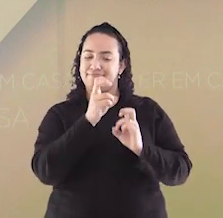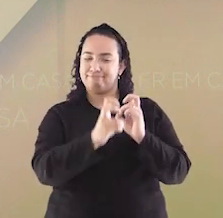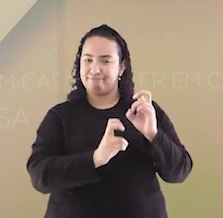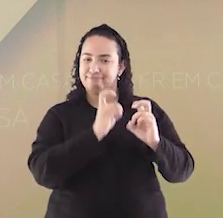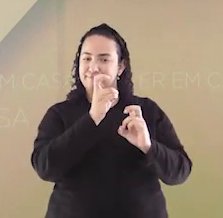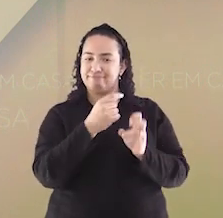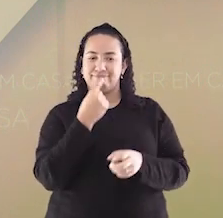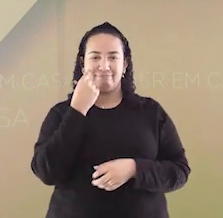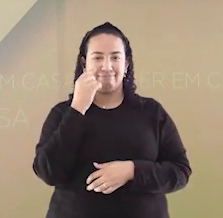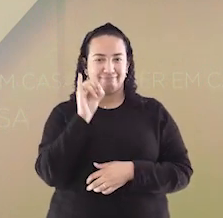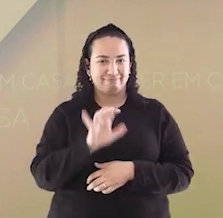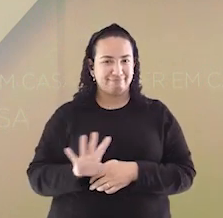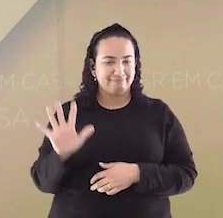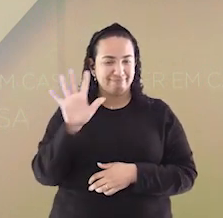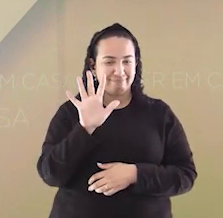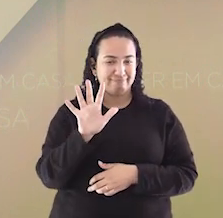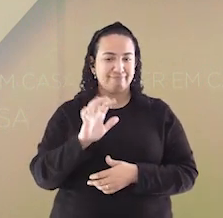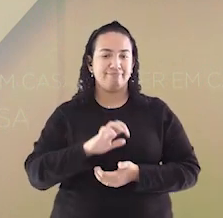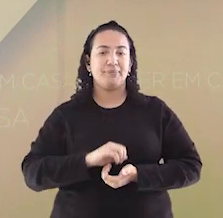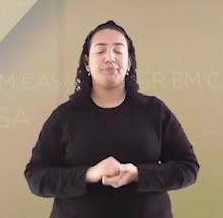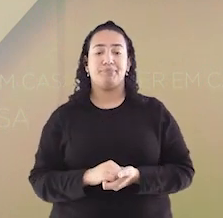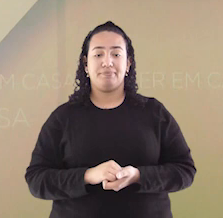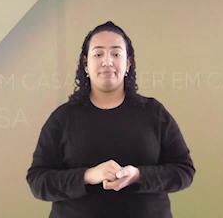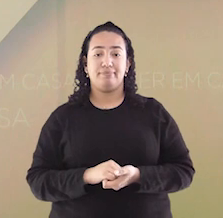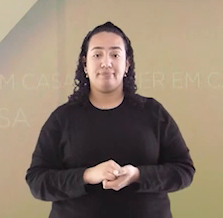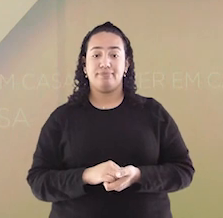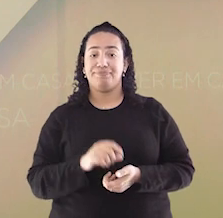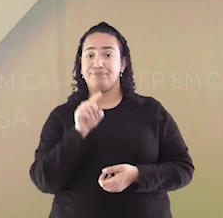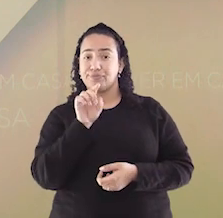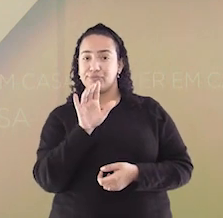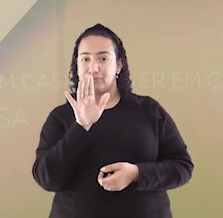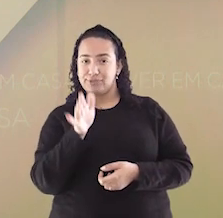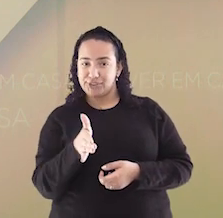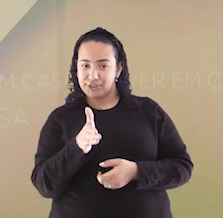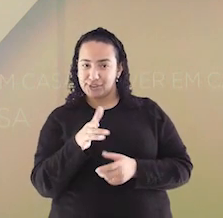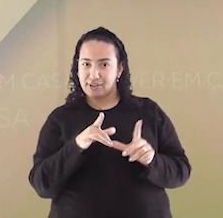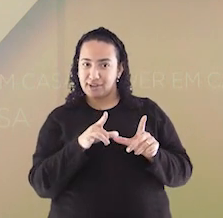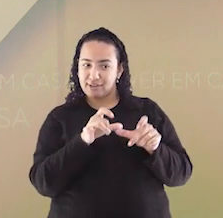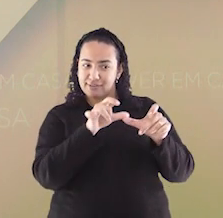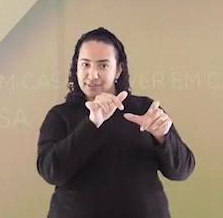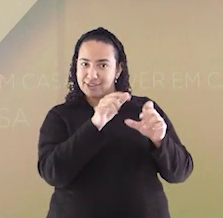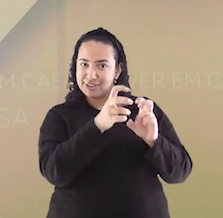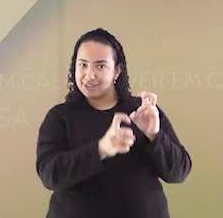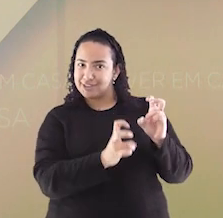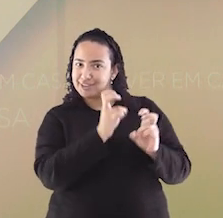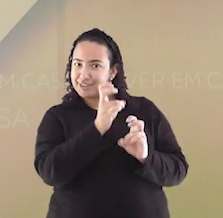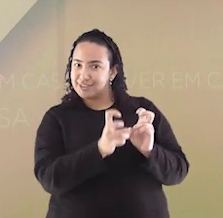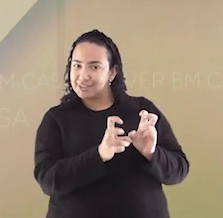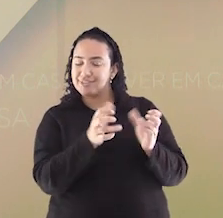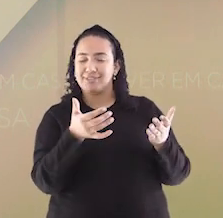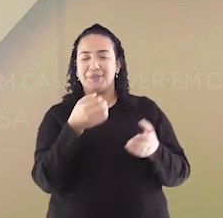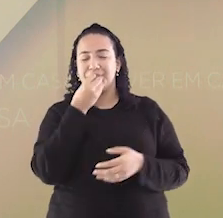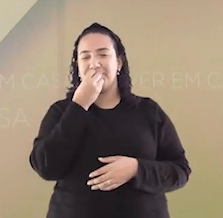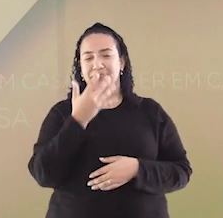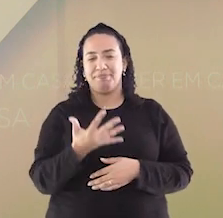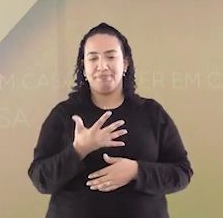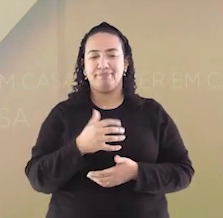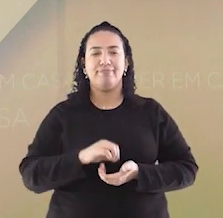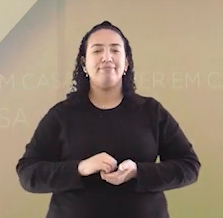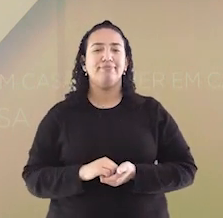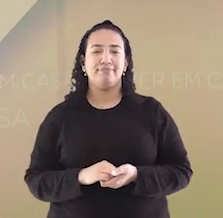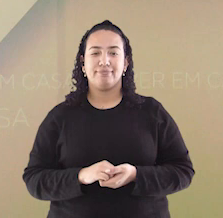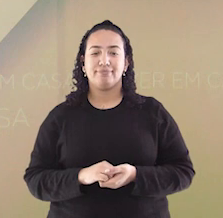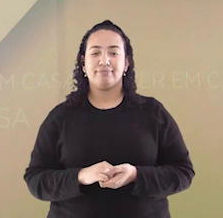que vemos aqui na tela. Por acaso você já viajou de trem? Essa é uma boa forma de viajar por aí.